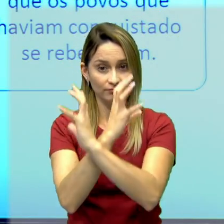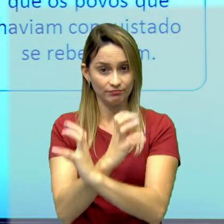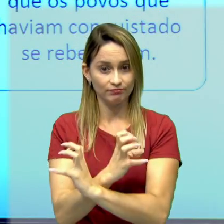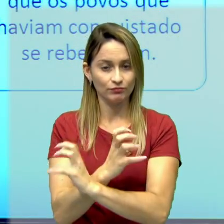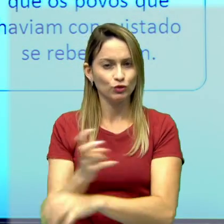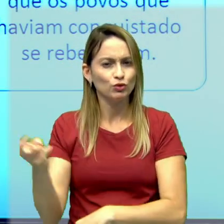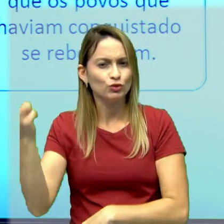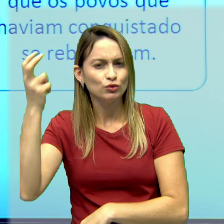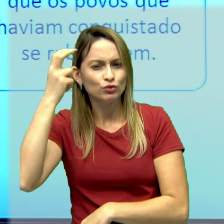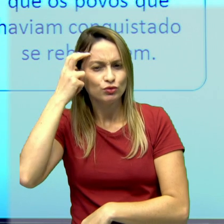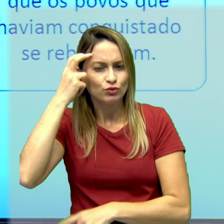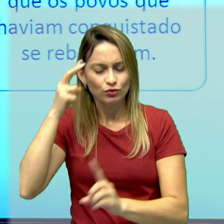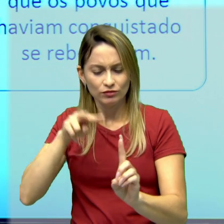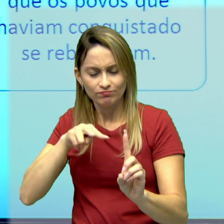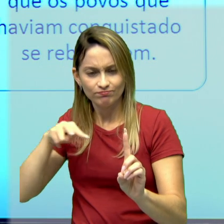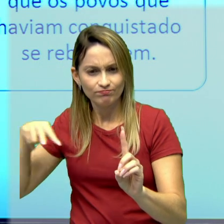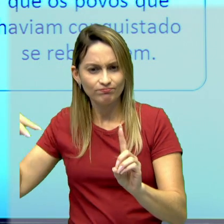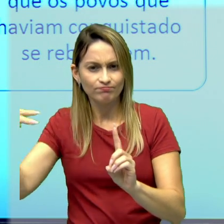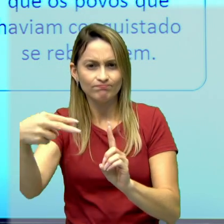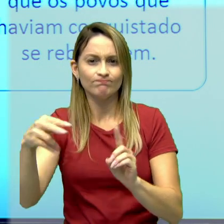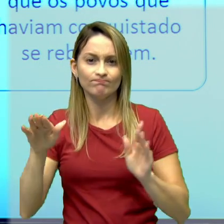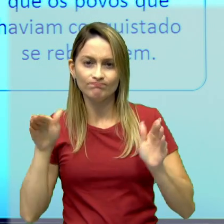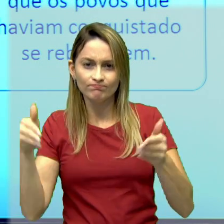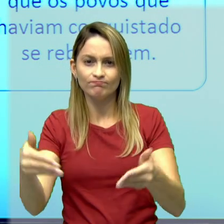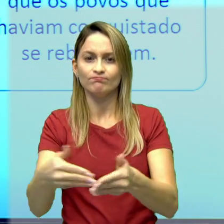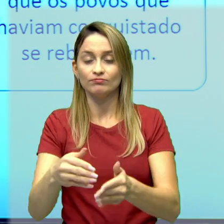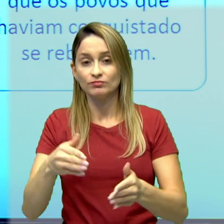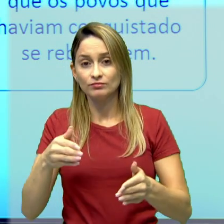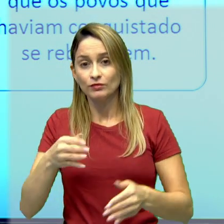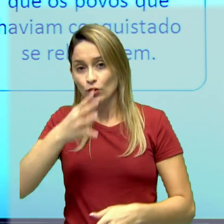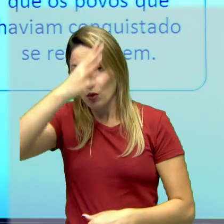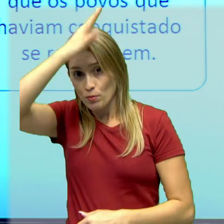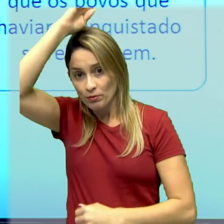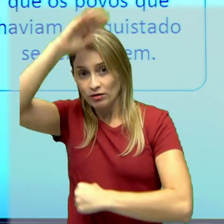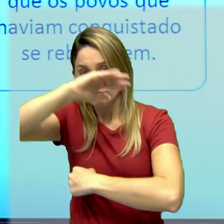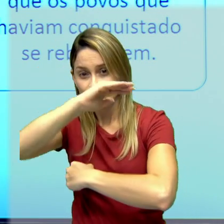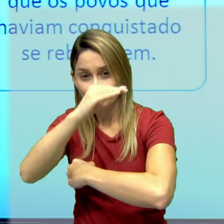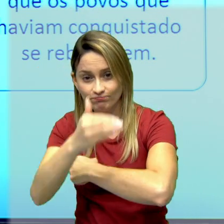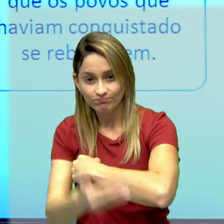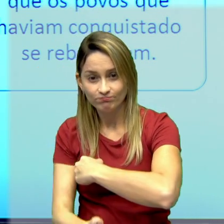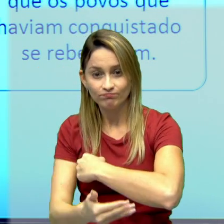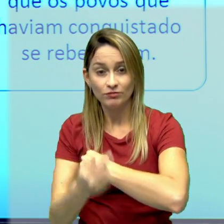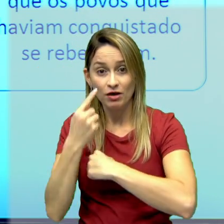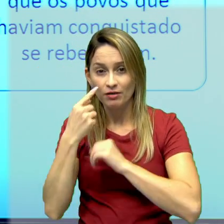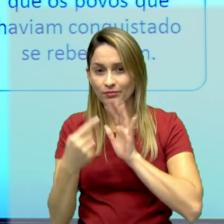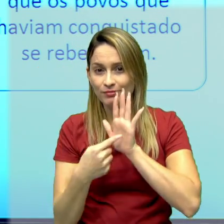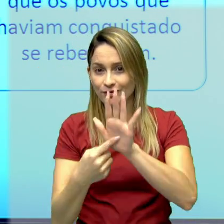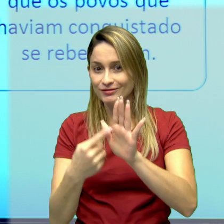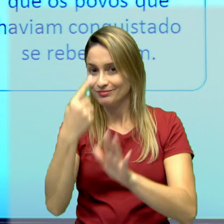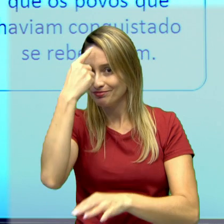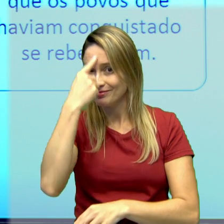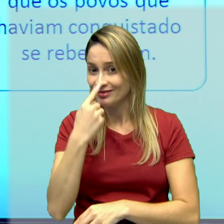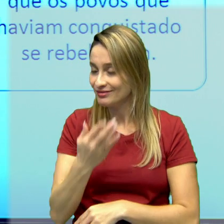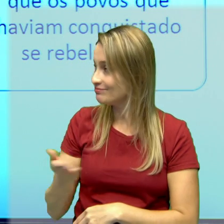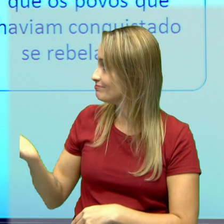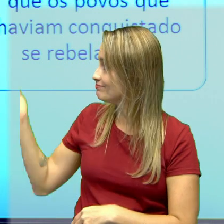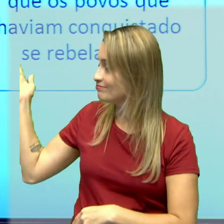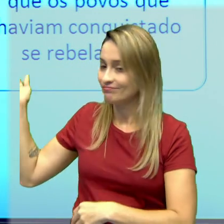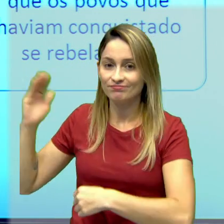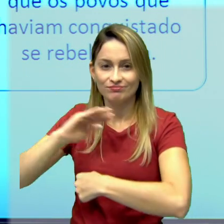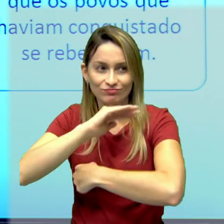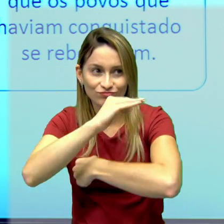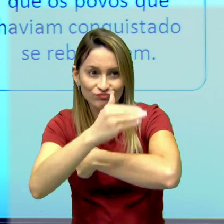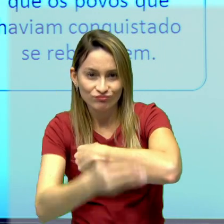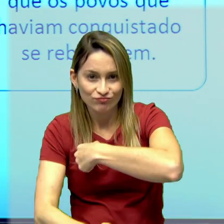toda a cultura espartana, se voltasse ao desenvolvimento dessa figura. Então, separei para vocês a imagem do guerreiro